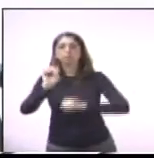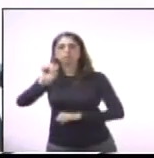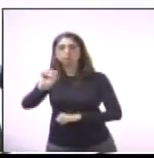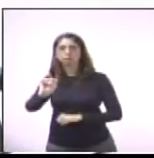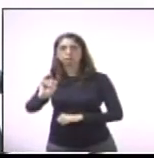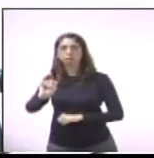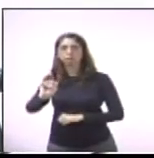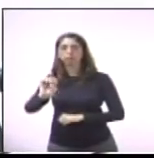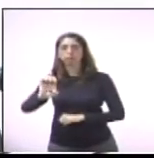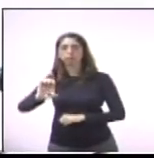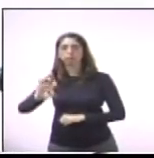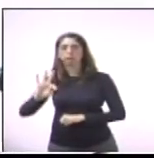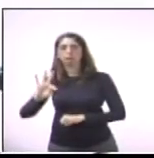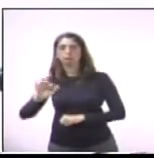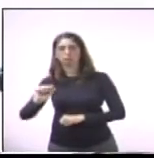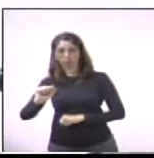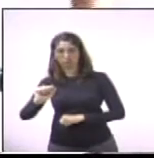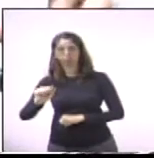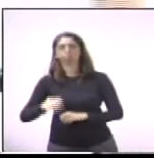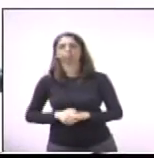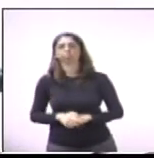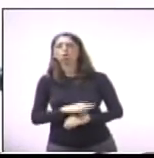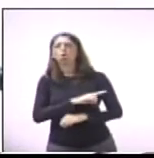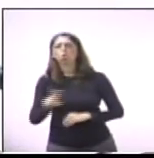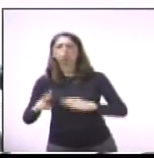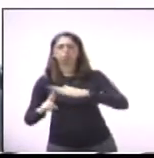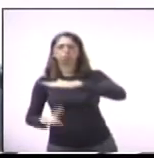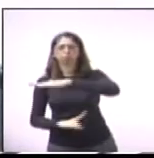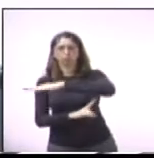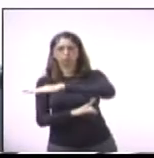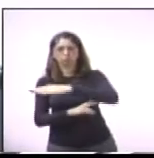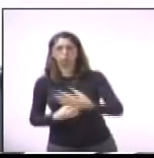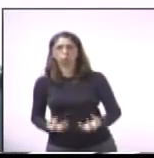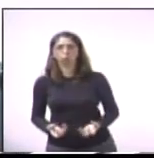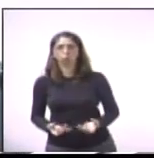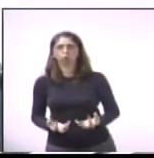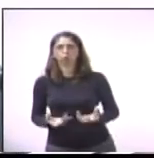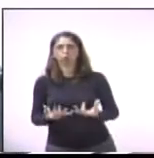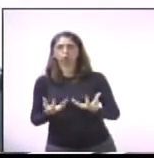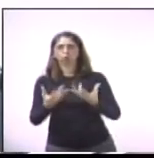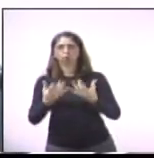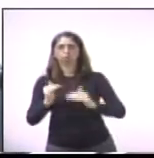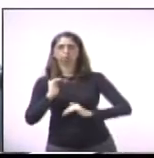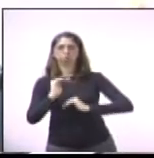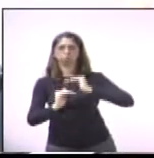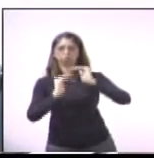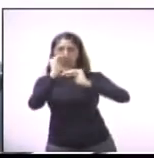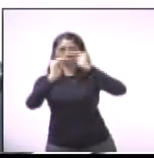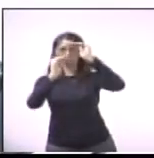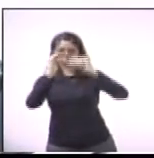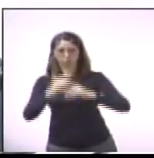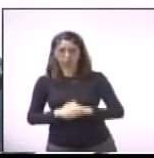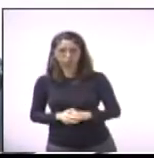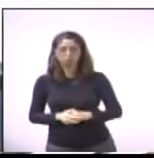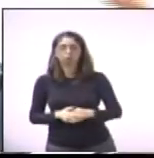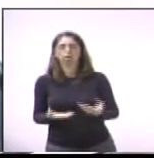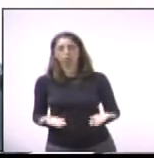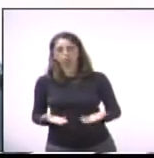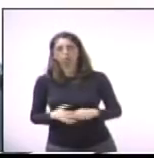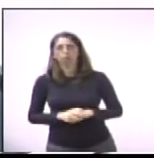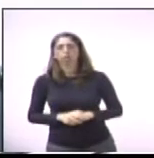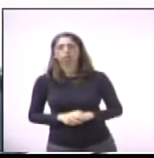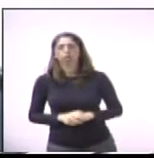Como a Rota das Bandeiras, o meu pedido em cima do que a Rota das Bandeiras ela é obrigada a construir uma ponte